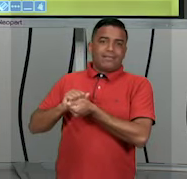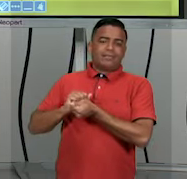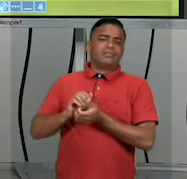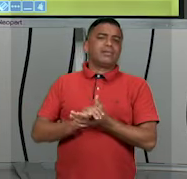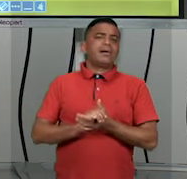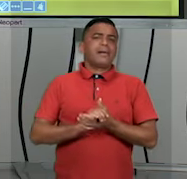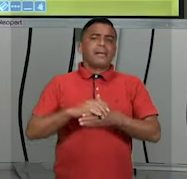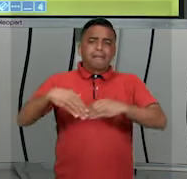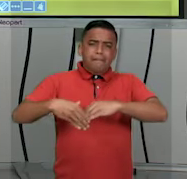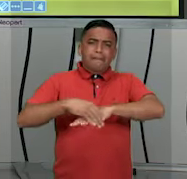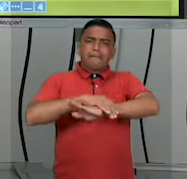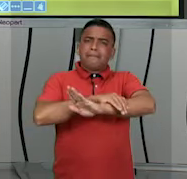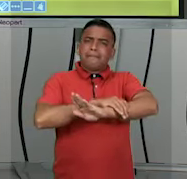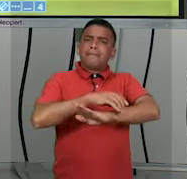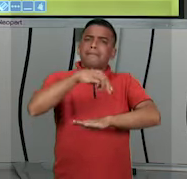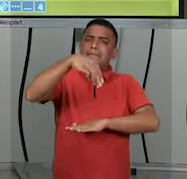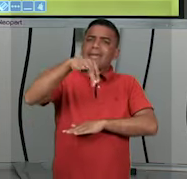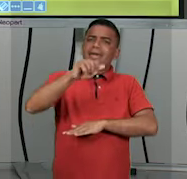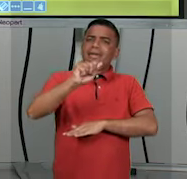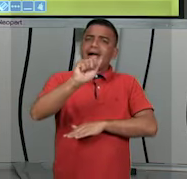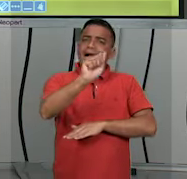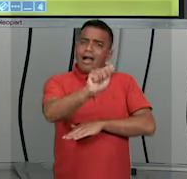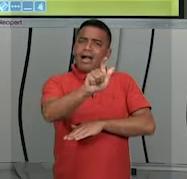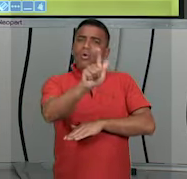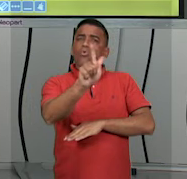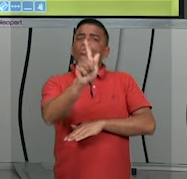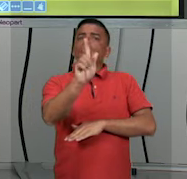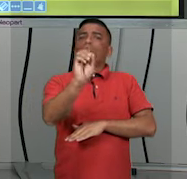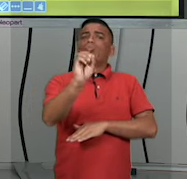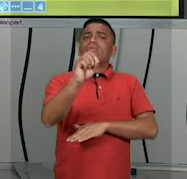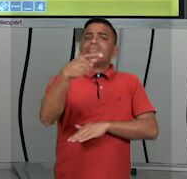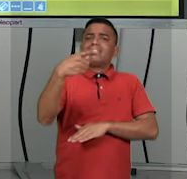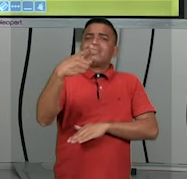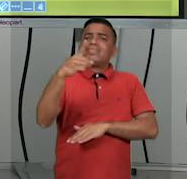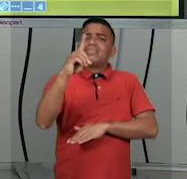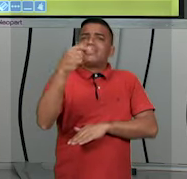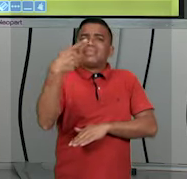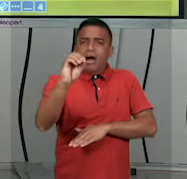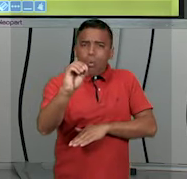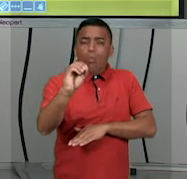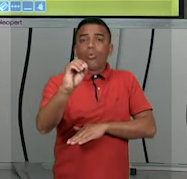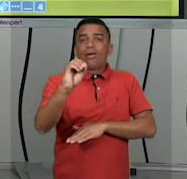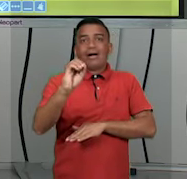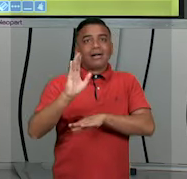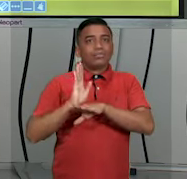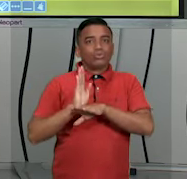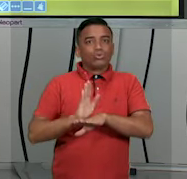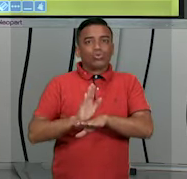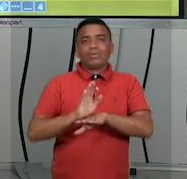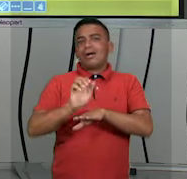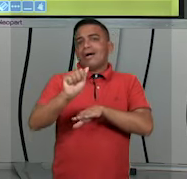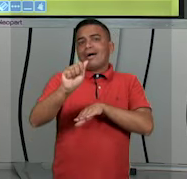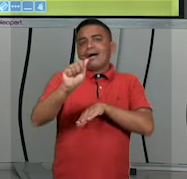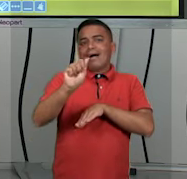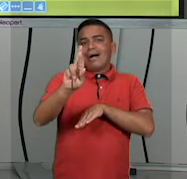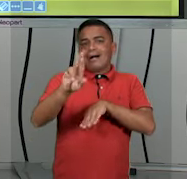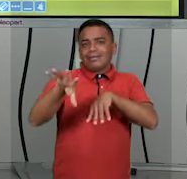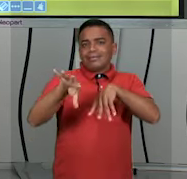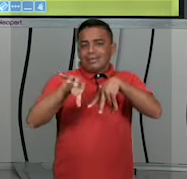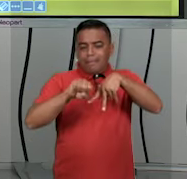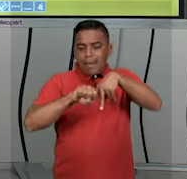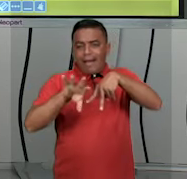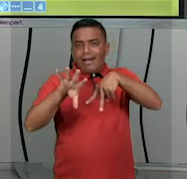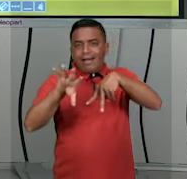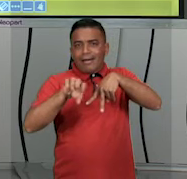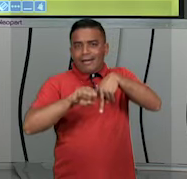Porque a meia de algodão, ela permite a transpiração. Então, o seu pé vai transpirar melhor. Você vai